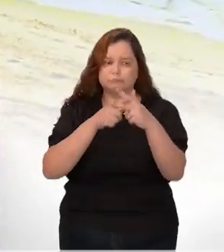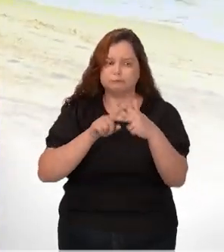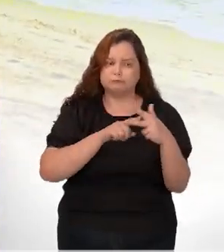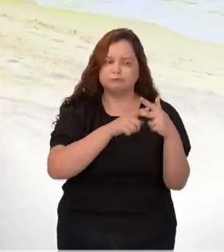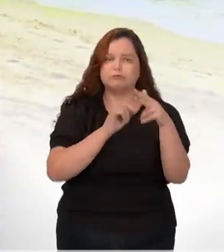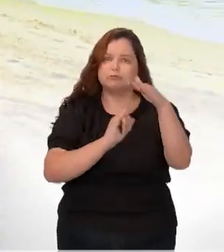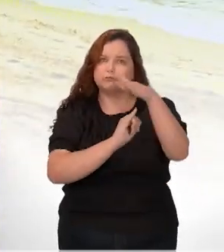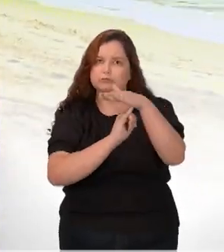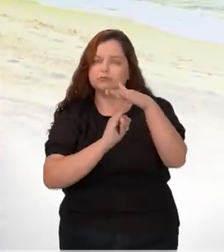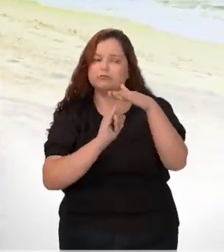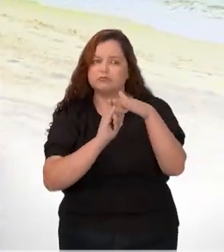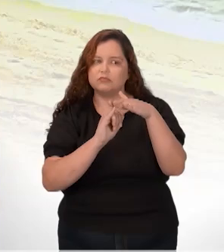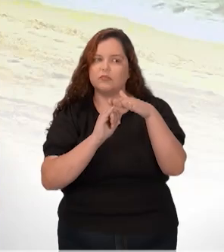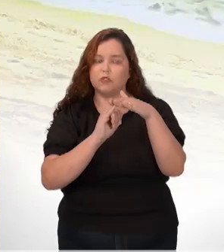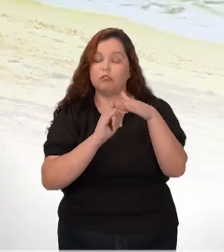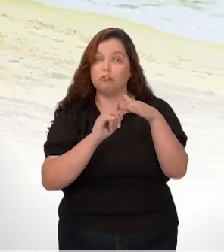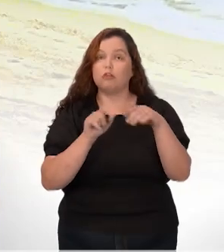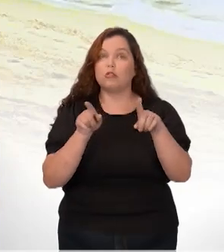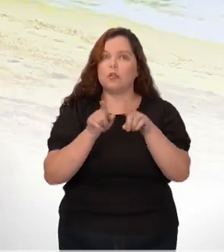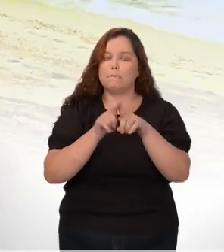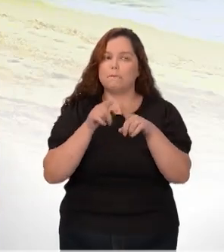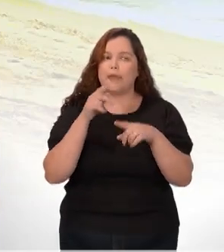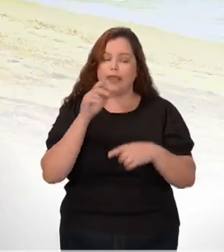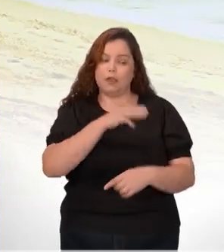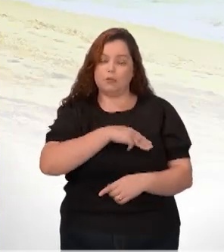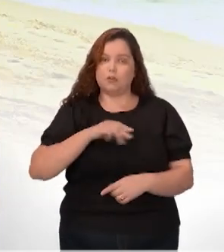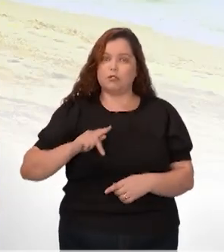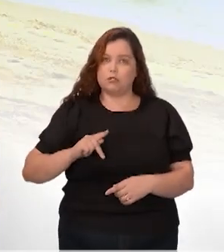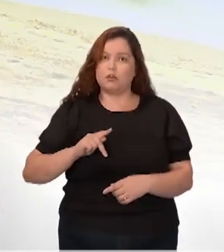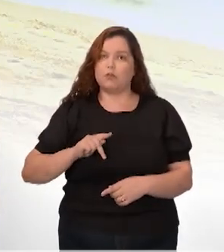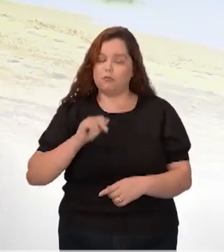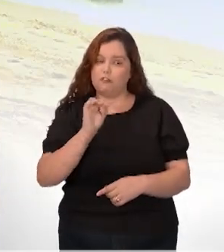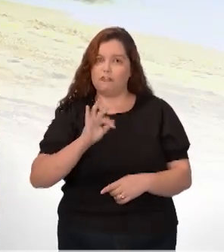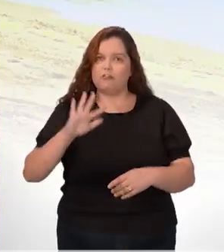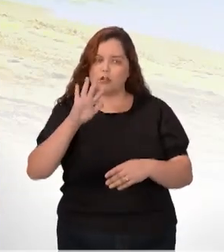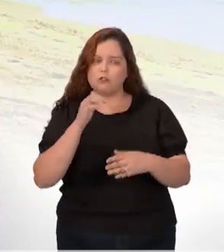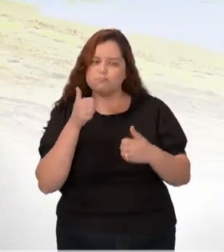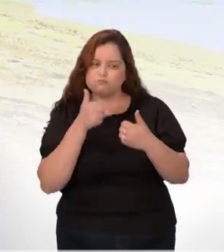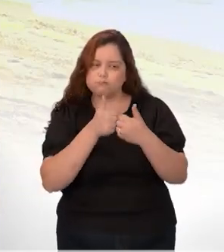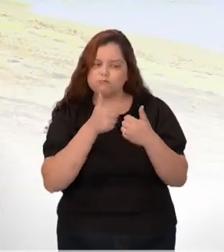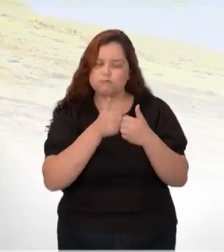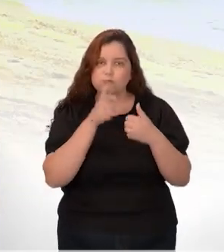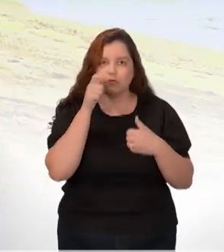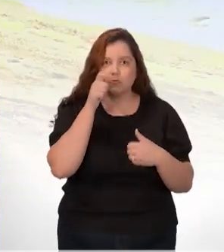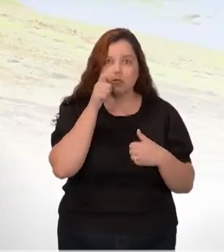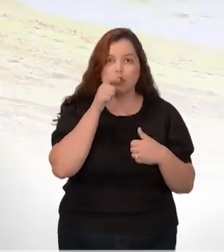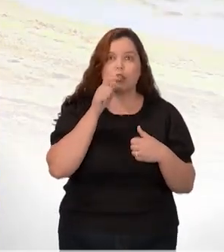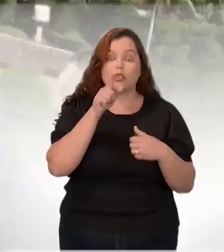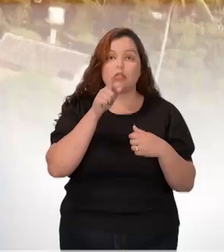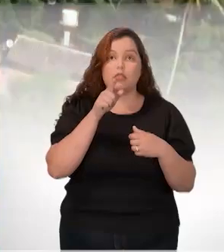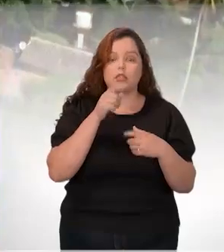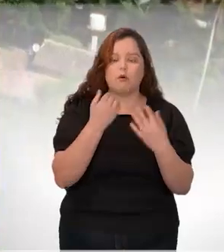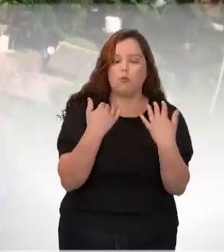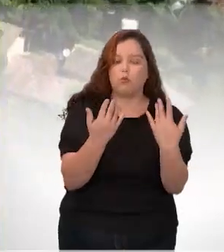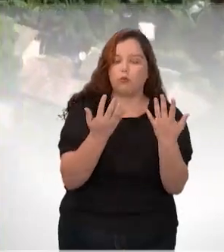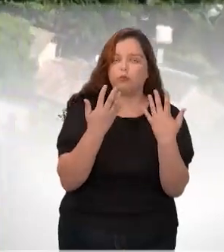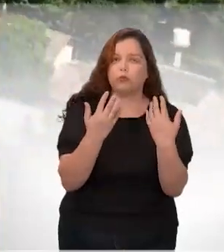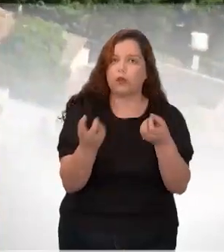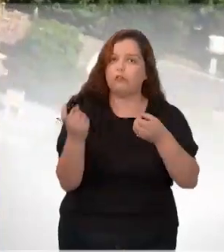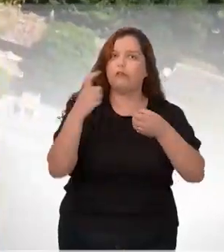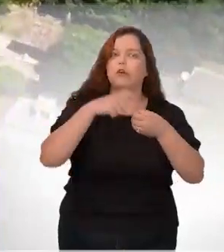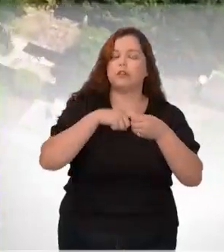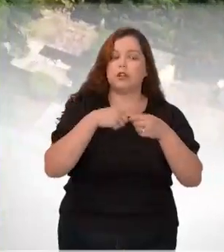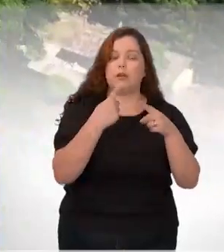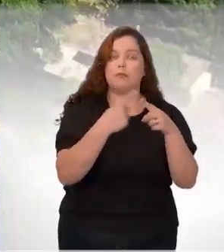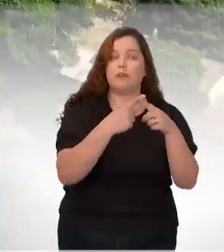Conservação Costeira, com a supervisão do Ministério Público Federal. O objetivo é recompor a vegetação das encostas que